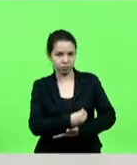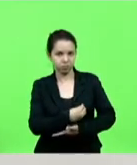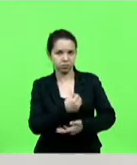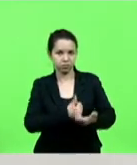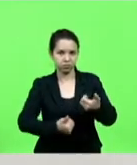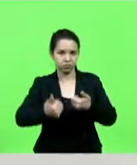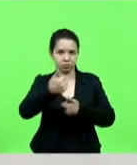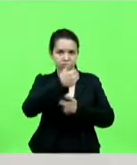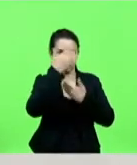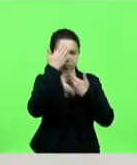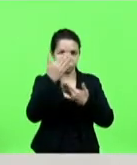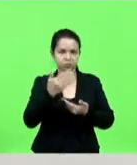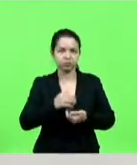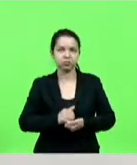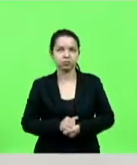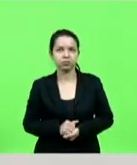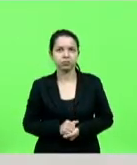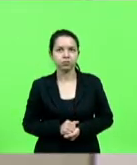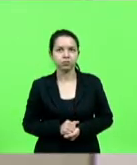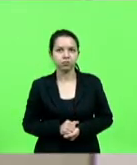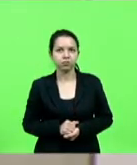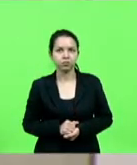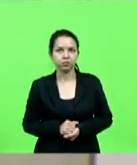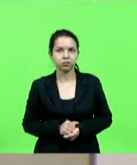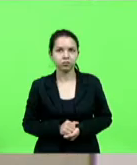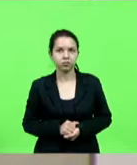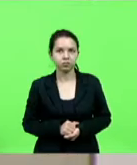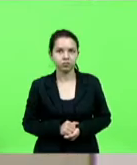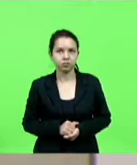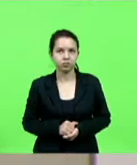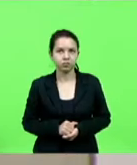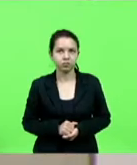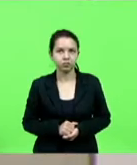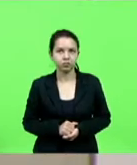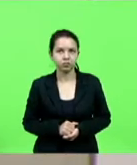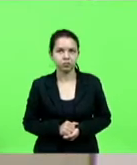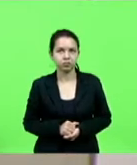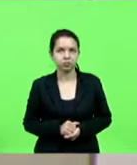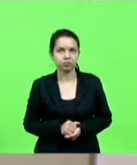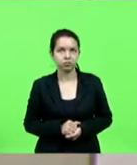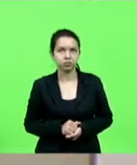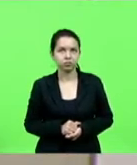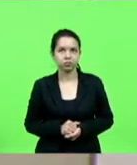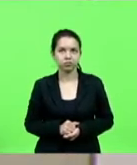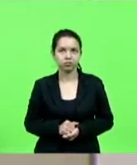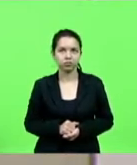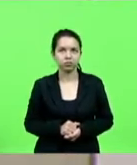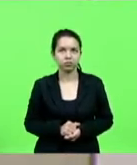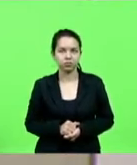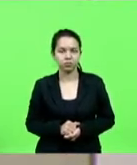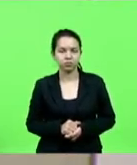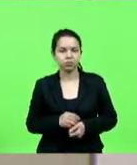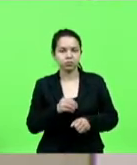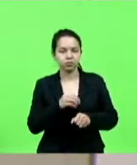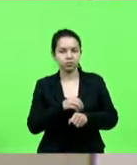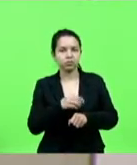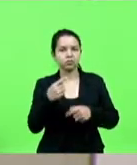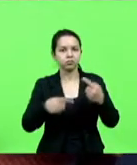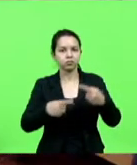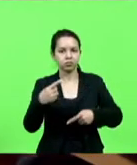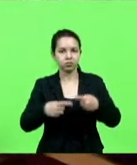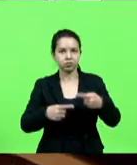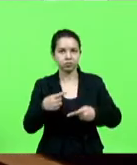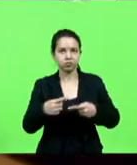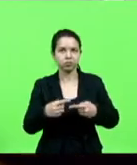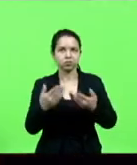vacinação. Muito obrigado. Senhor presidente, para encaminhamento... Descutei a matéria, encaminhamento é voto? Descutei a matéria, deputado Neudi Sareta. Senhor